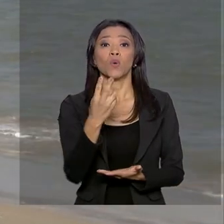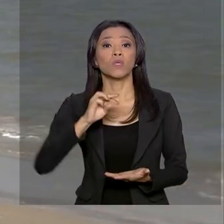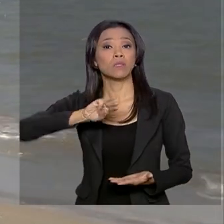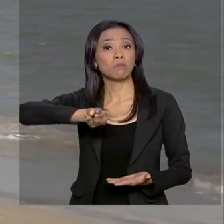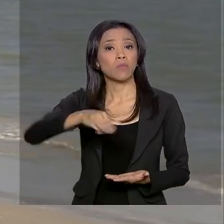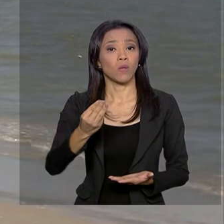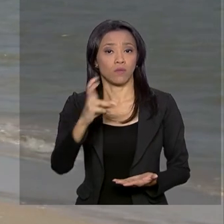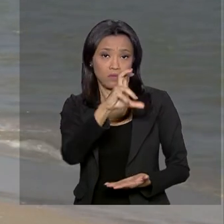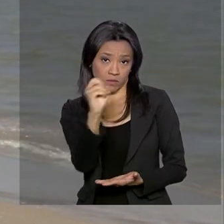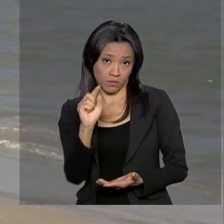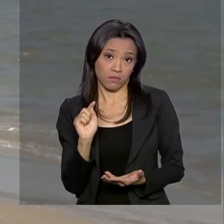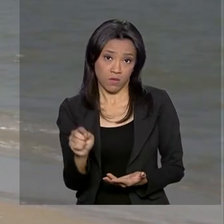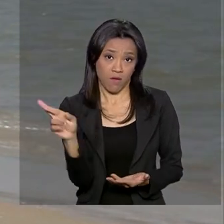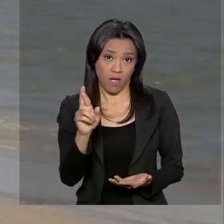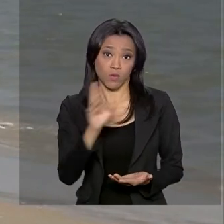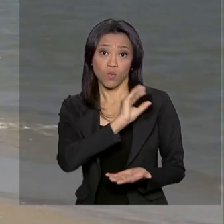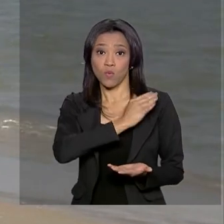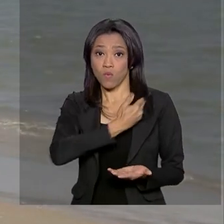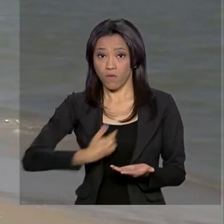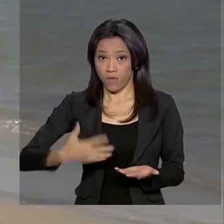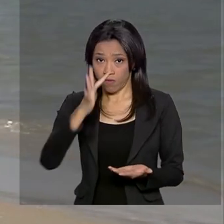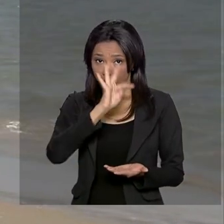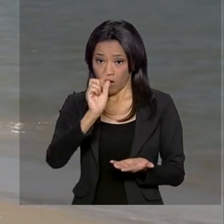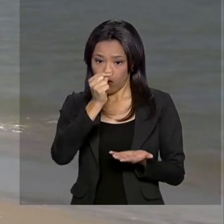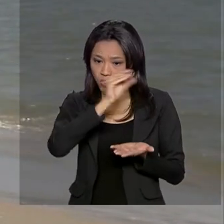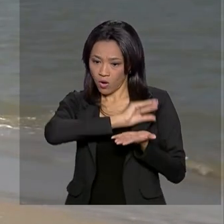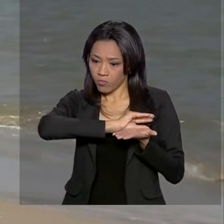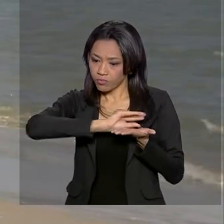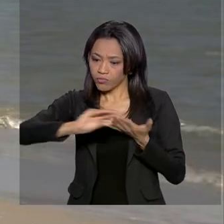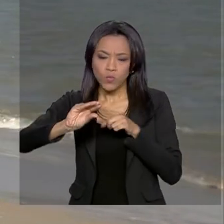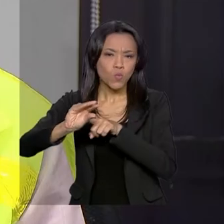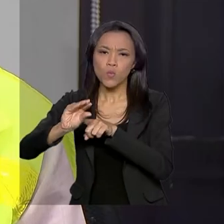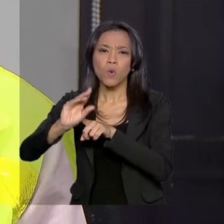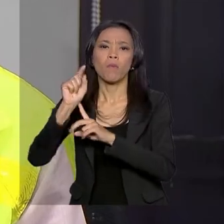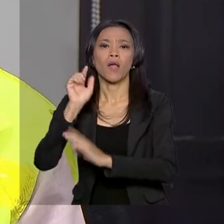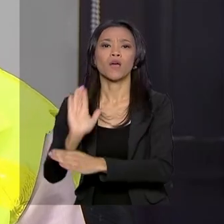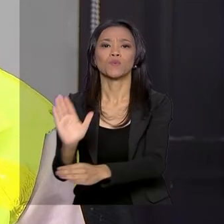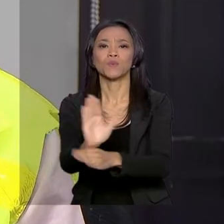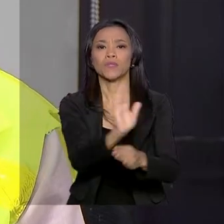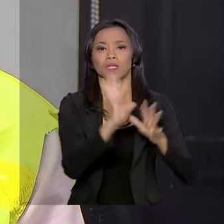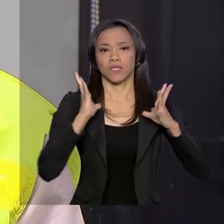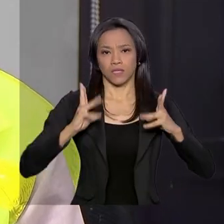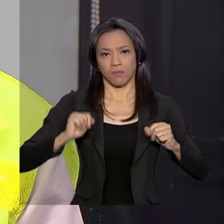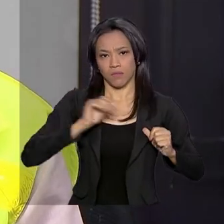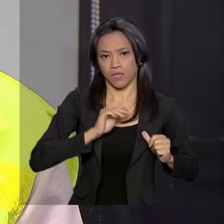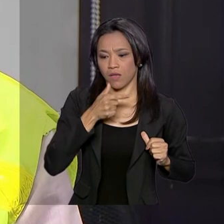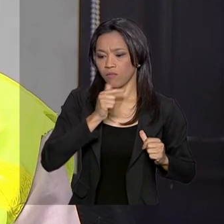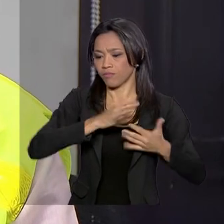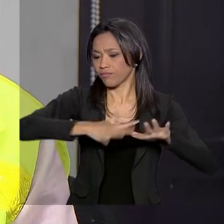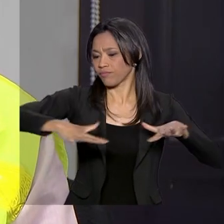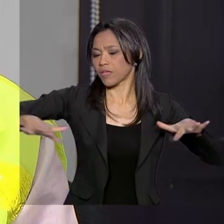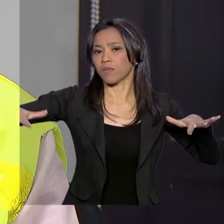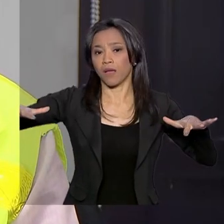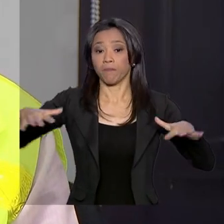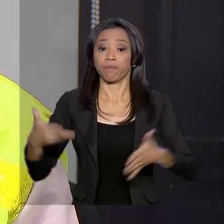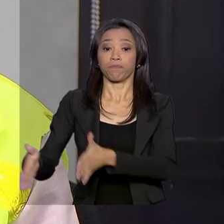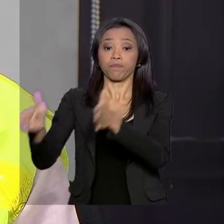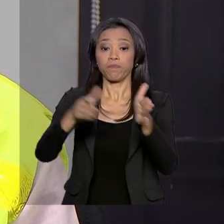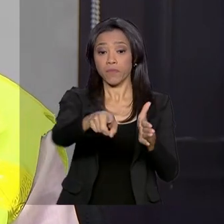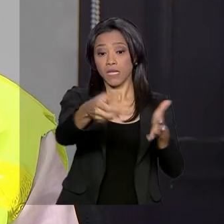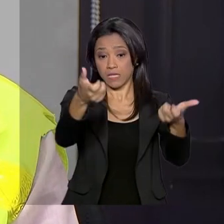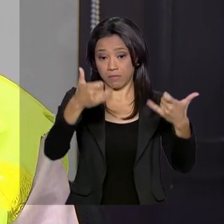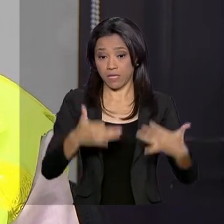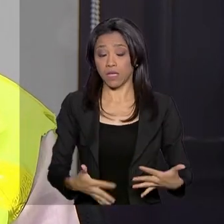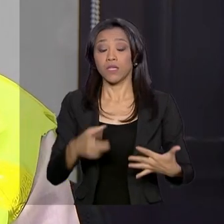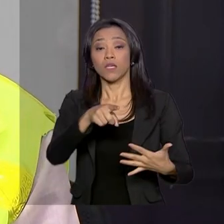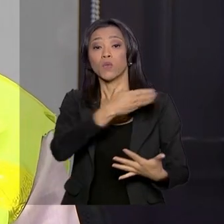foram repassados pelo governo federal para ajudar na limpeza do litoral sergipano. O ministro Ricardo Salles disse que o governo federal está atuando de